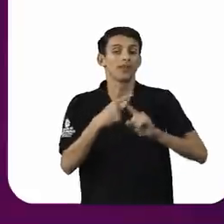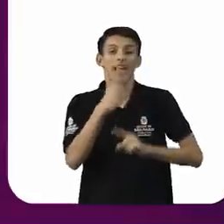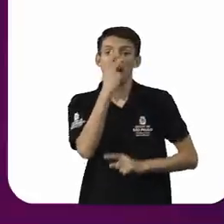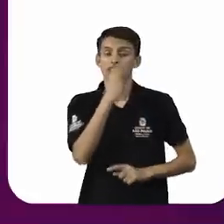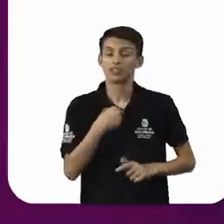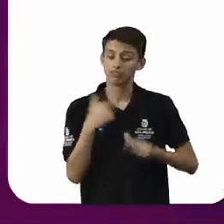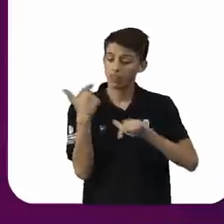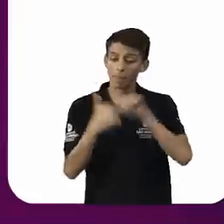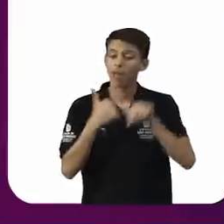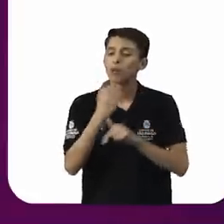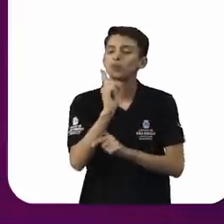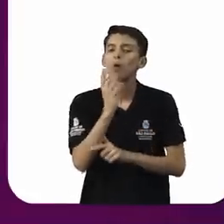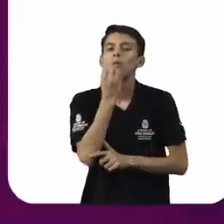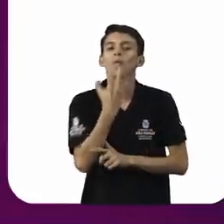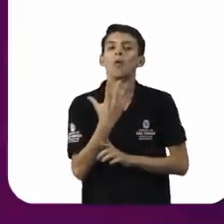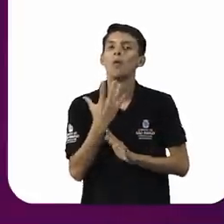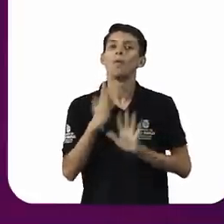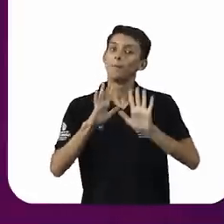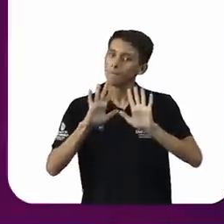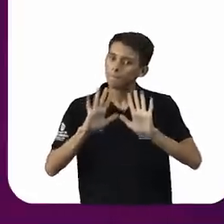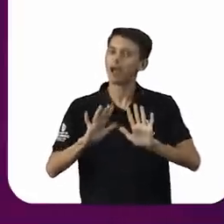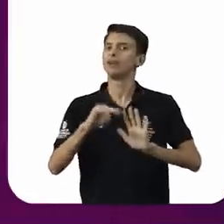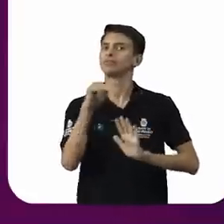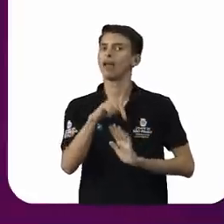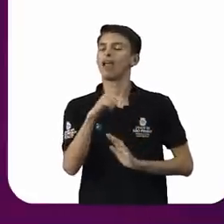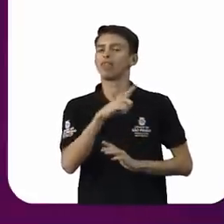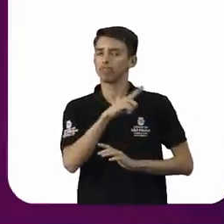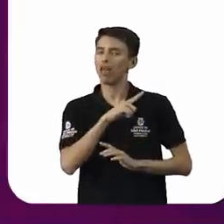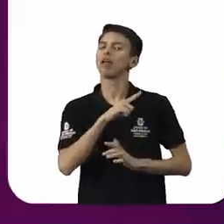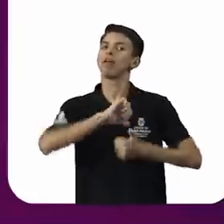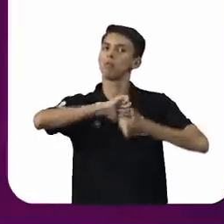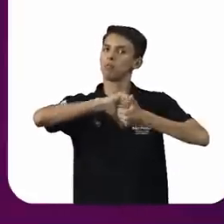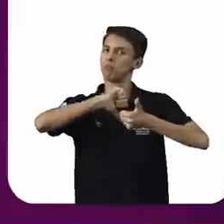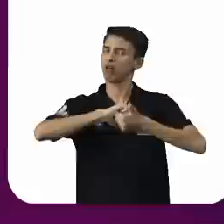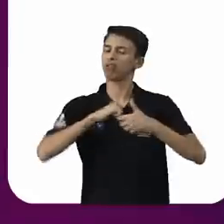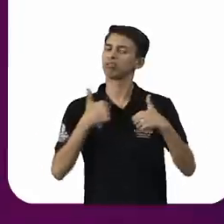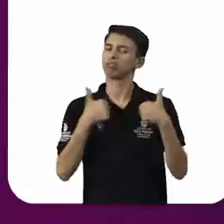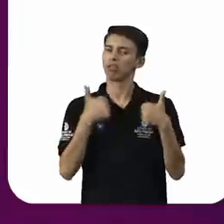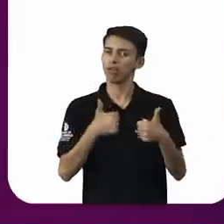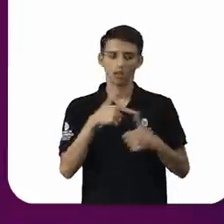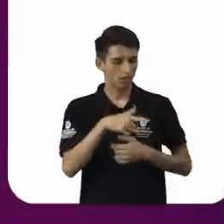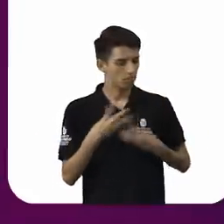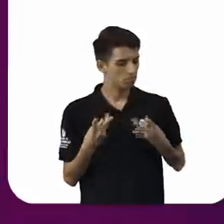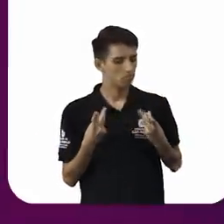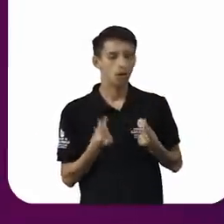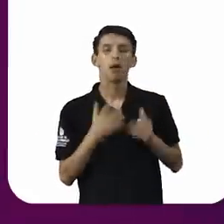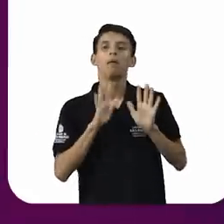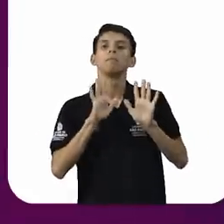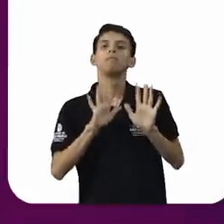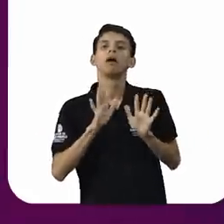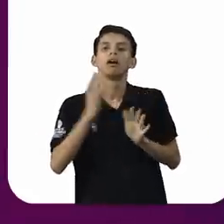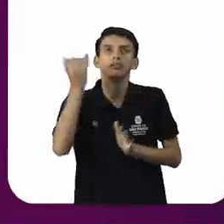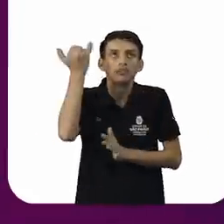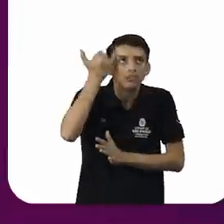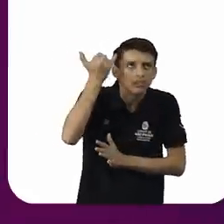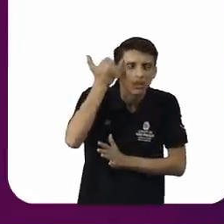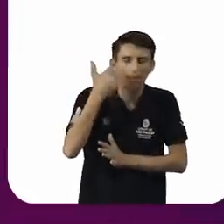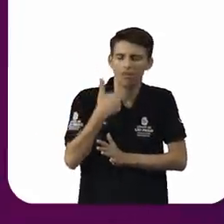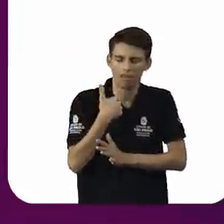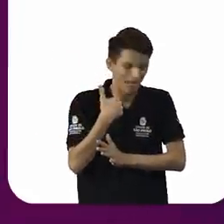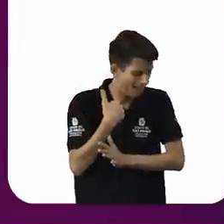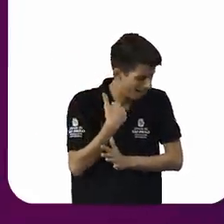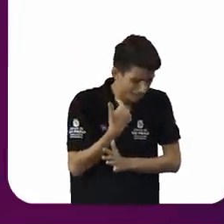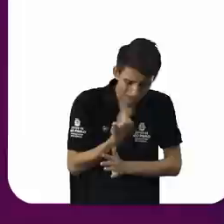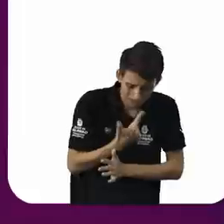qualificada para disputar a vaga ou o trabalho está com excelência. Então, reconheçam a síndrome da impostora